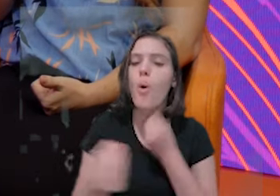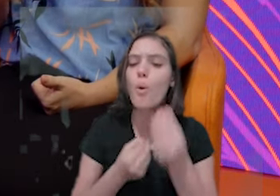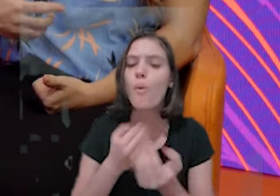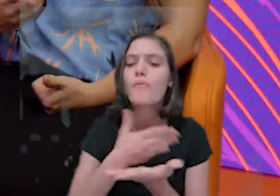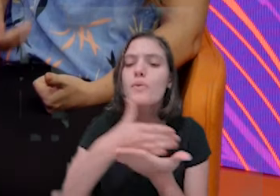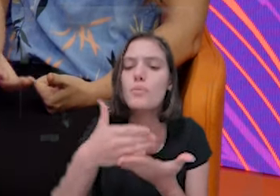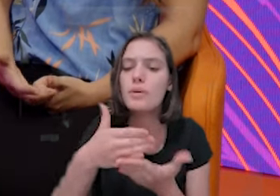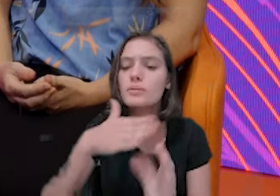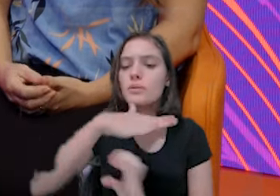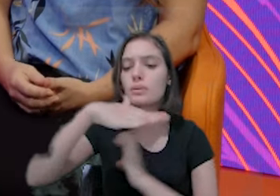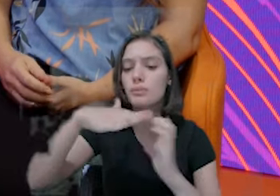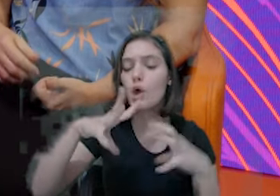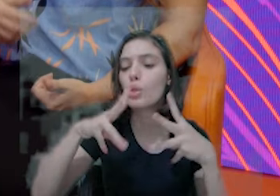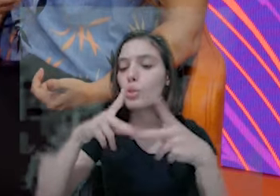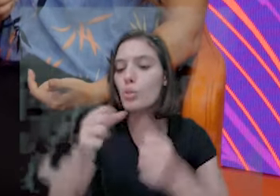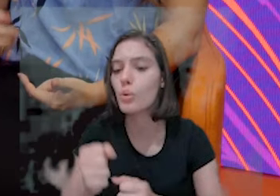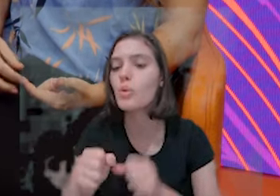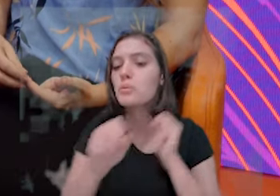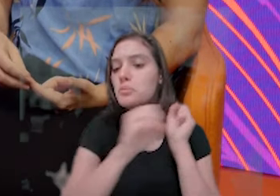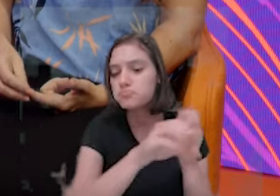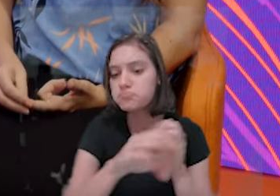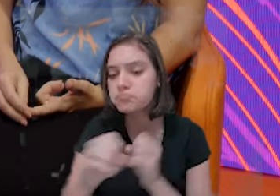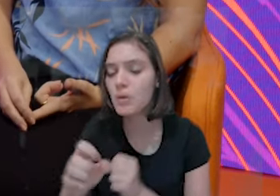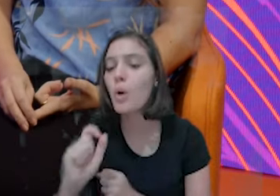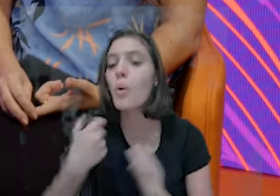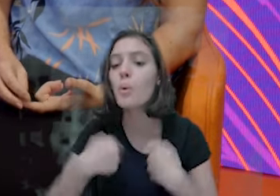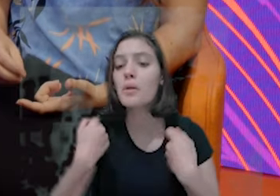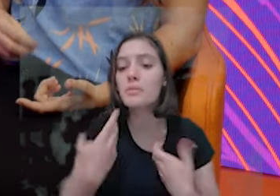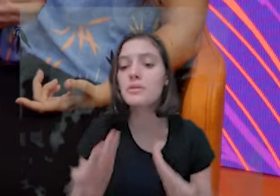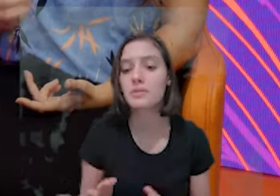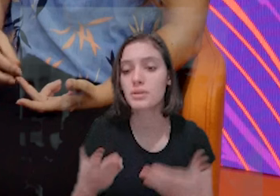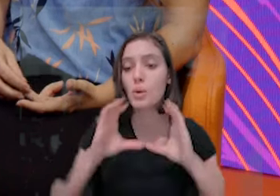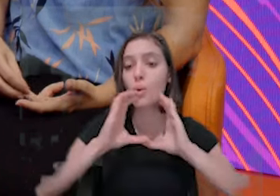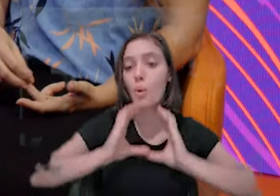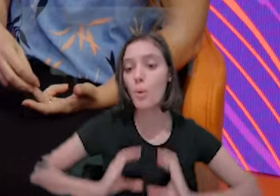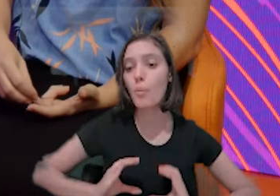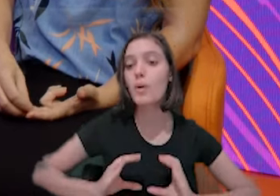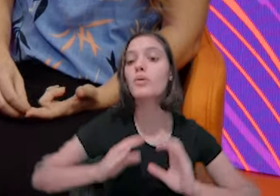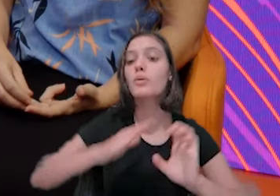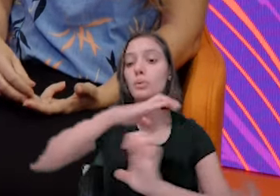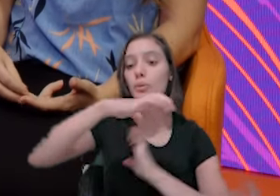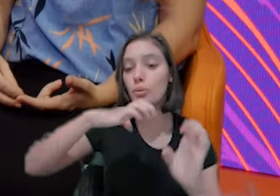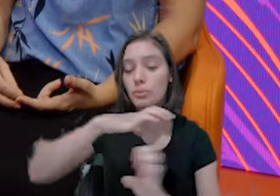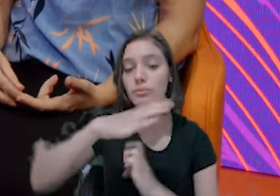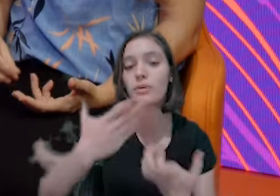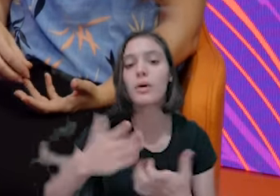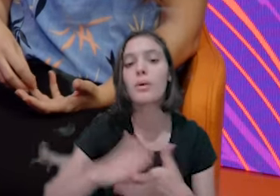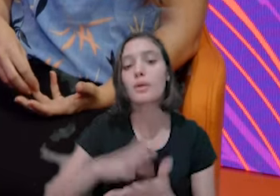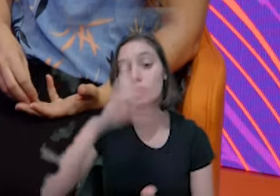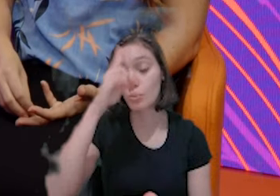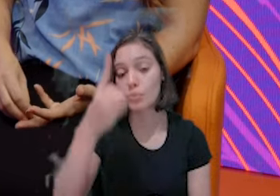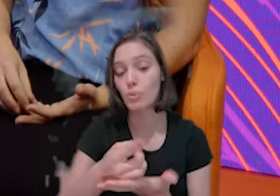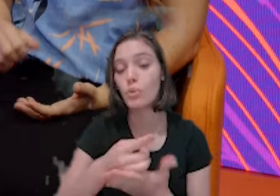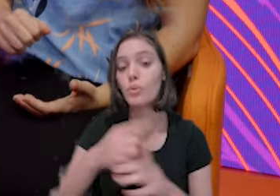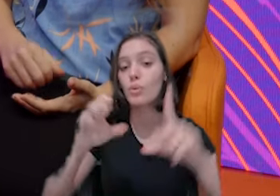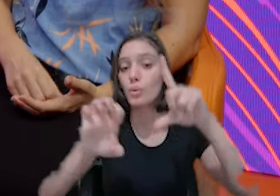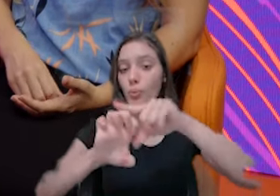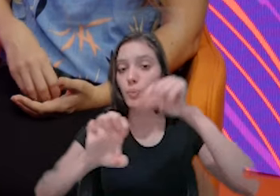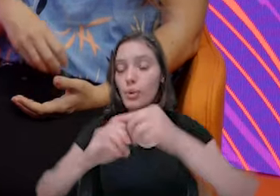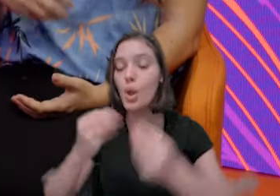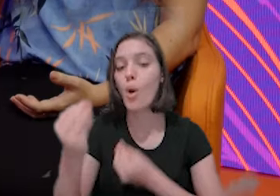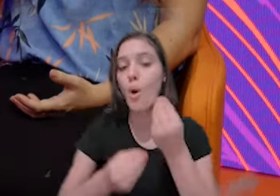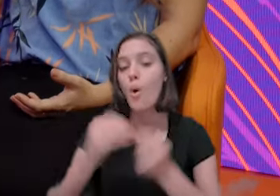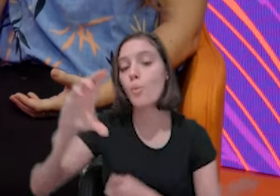empreendedor, para ser dono do seu negócio, que tipo de CNPJ você vai abrir, se precisa de contador, se não precisa, que imposto que